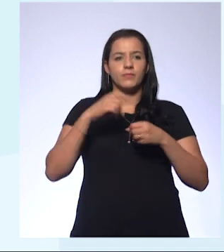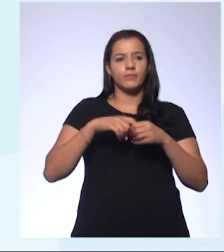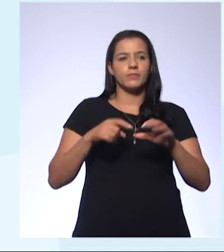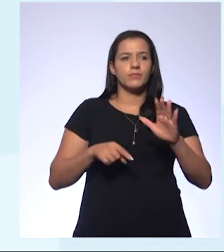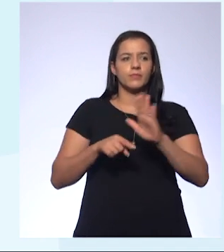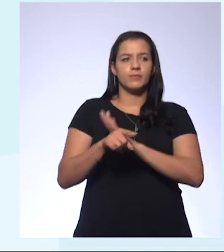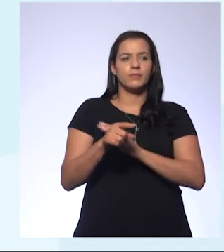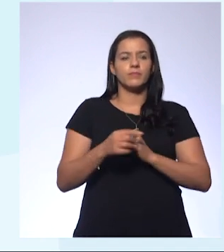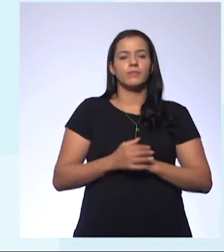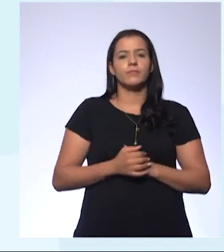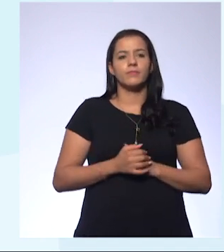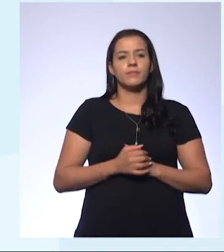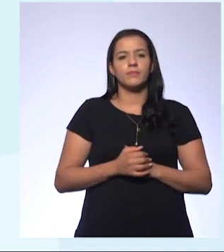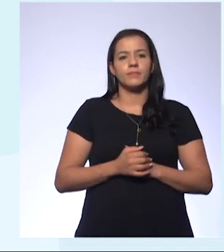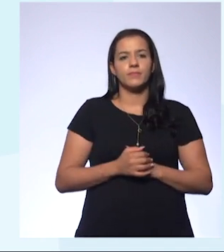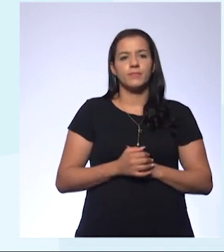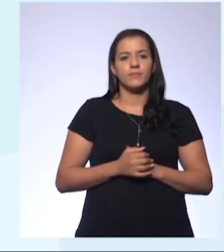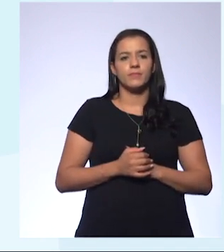pergunta.